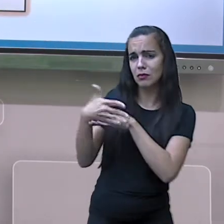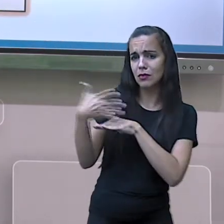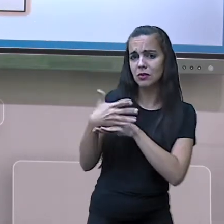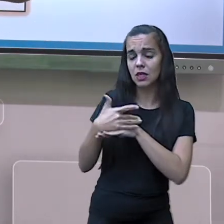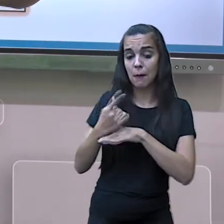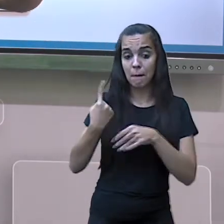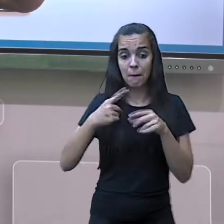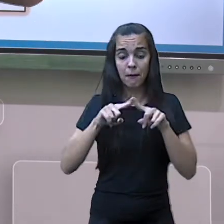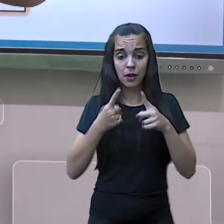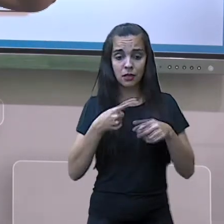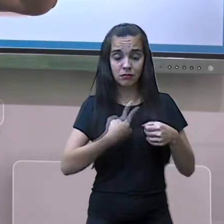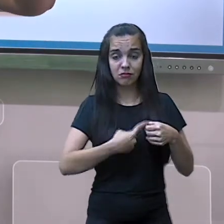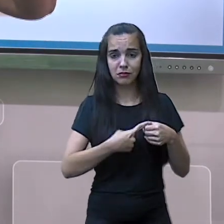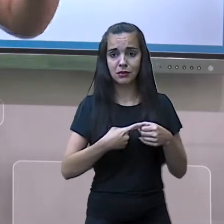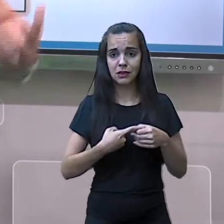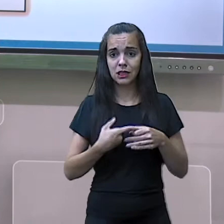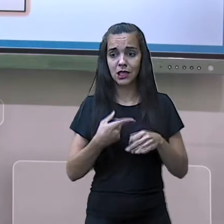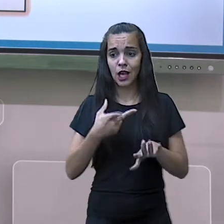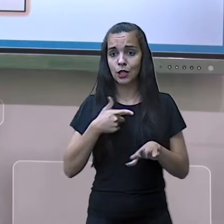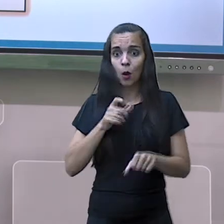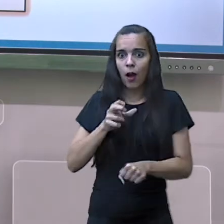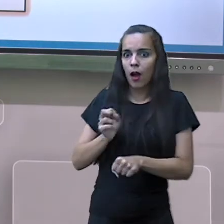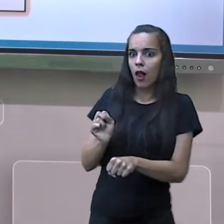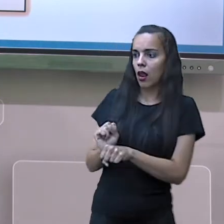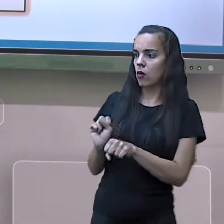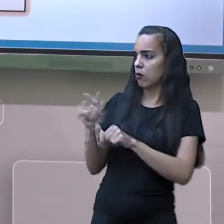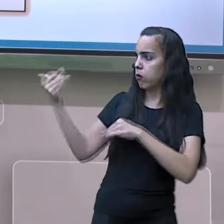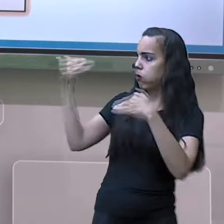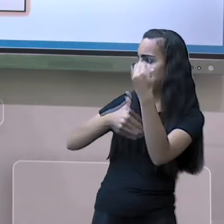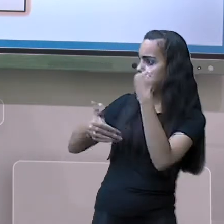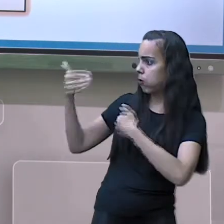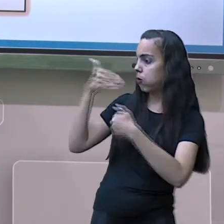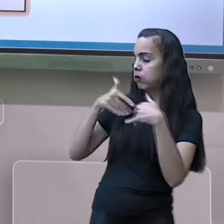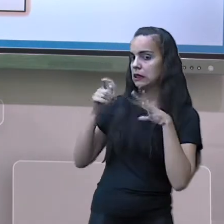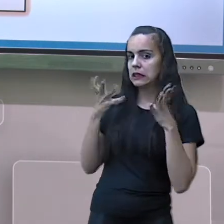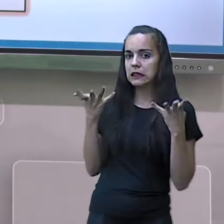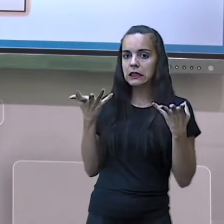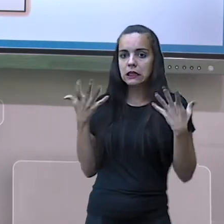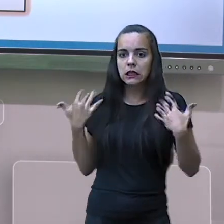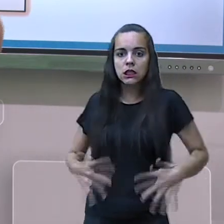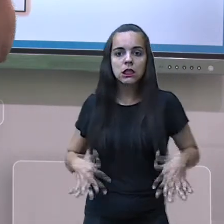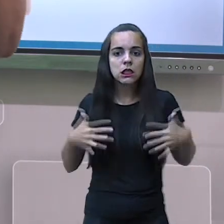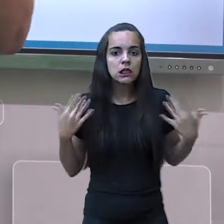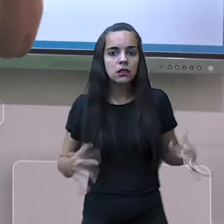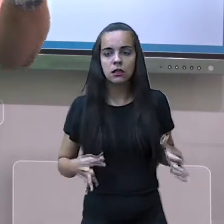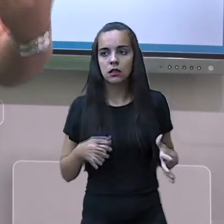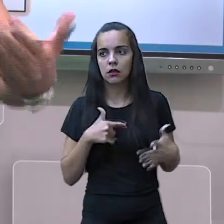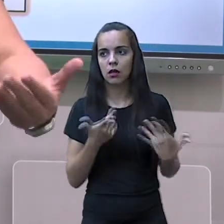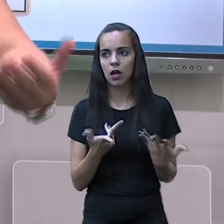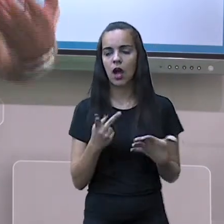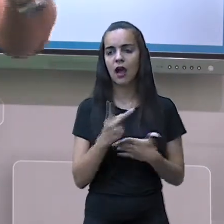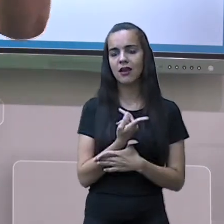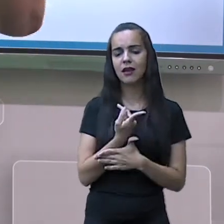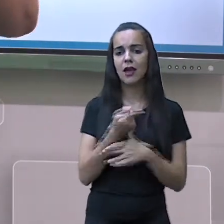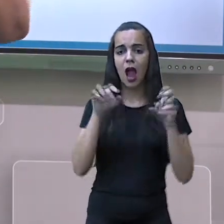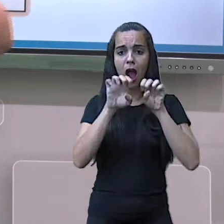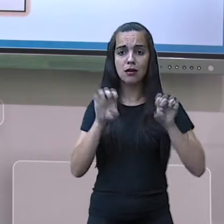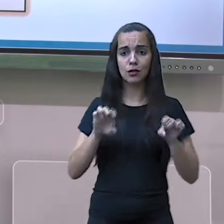vão se acomodando em lugares sem uma infraestrutura